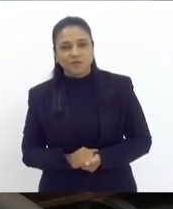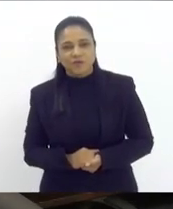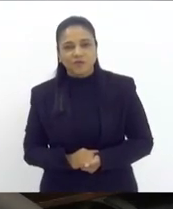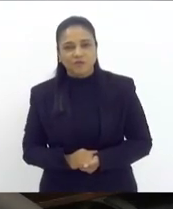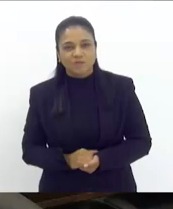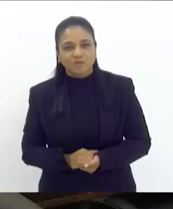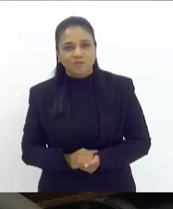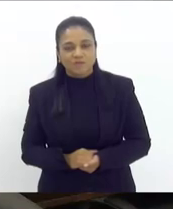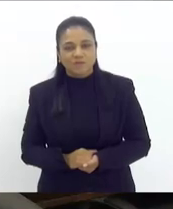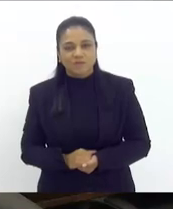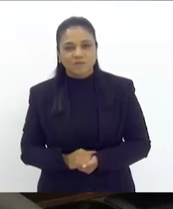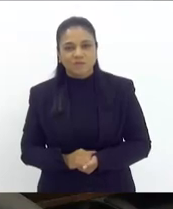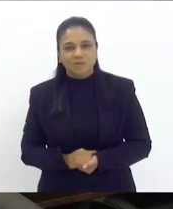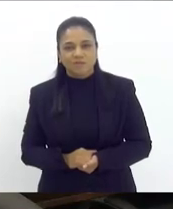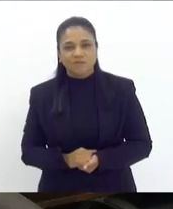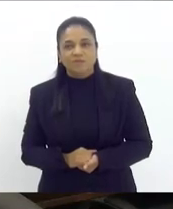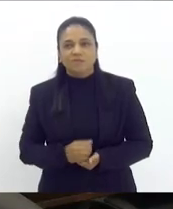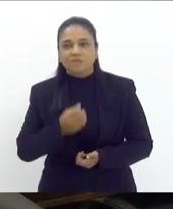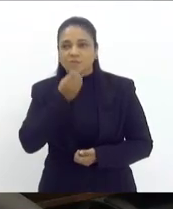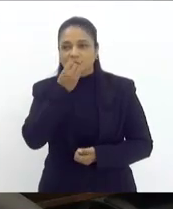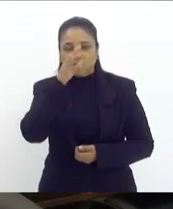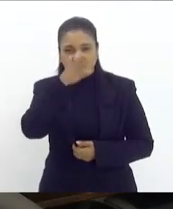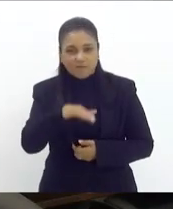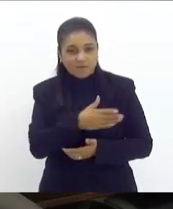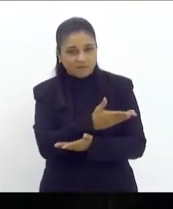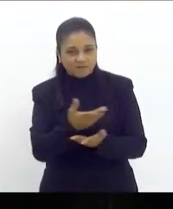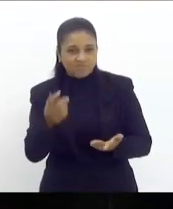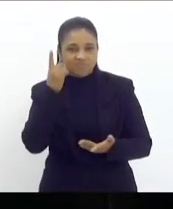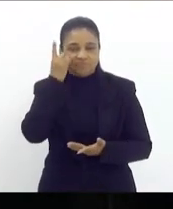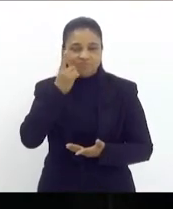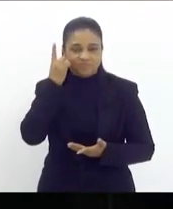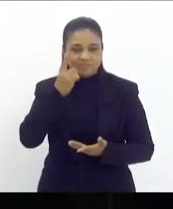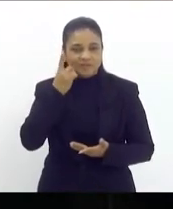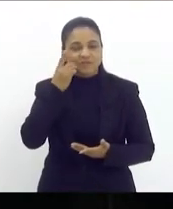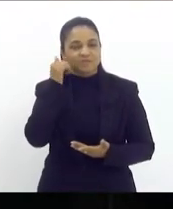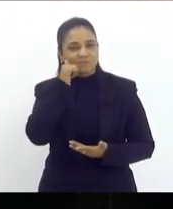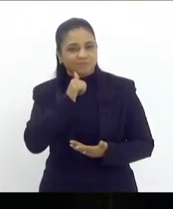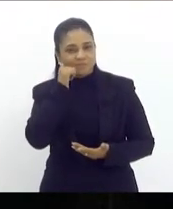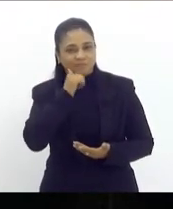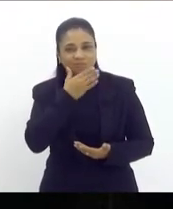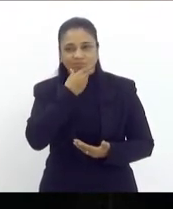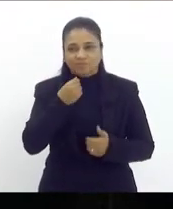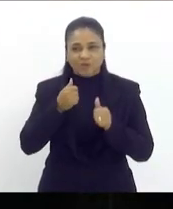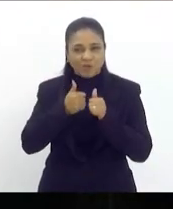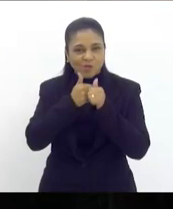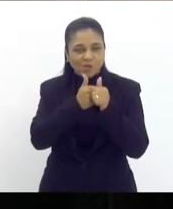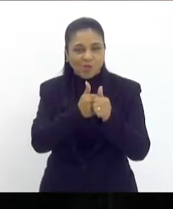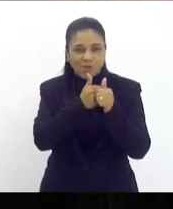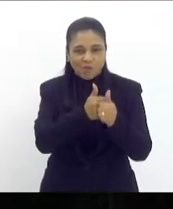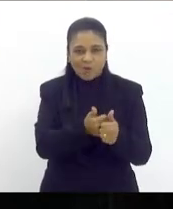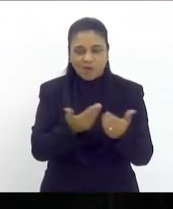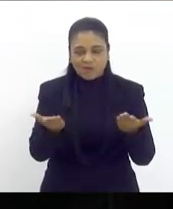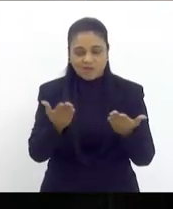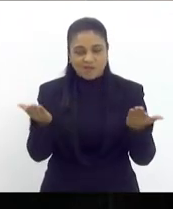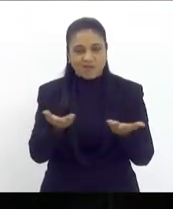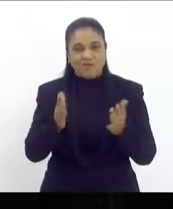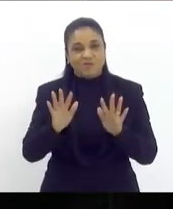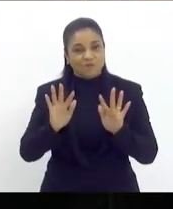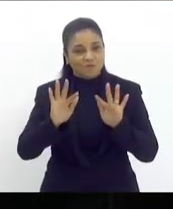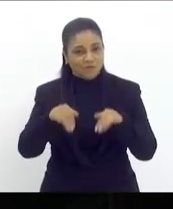uma boa tarde a todos e a todas saudar os deputados e deputadas que nos acompanham nesse expediente final